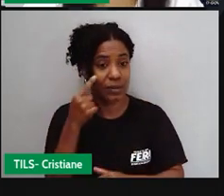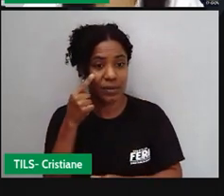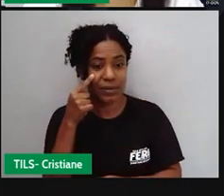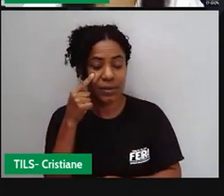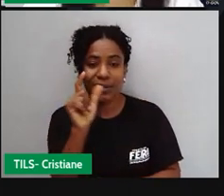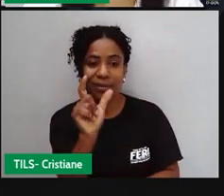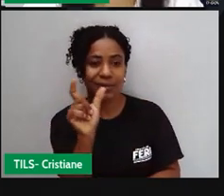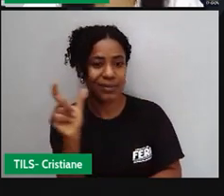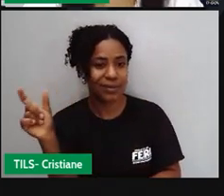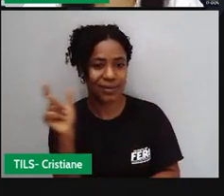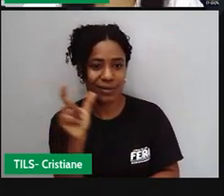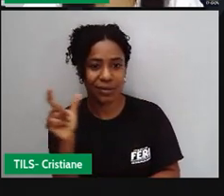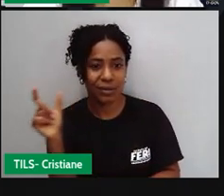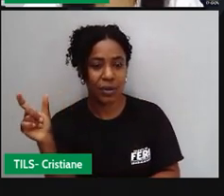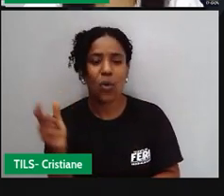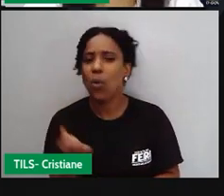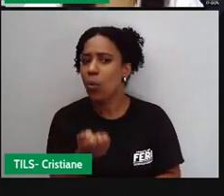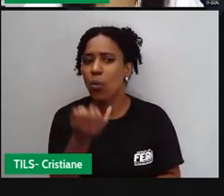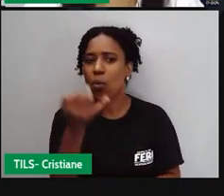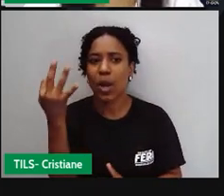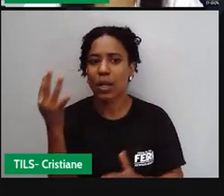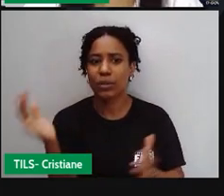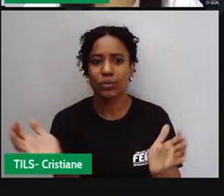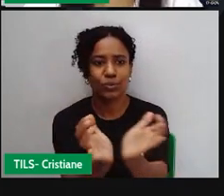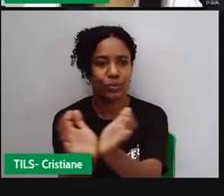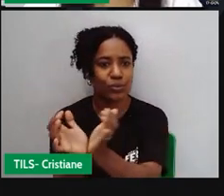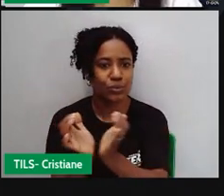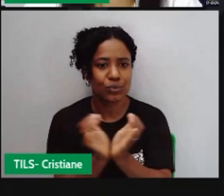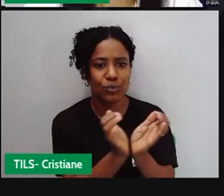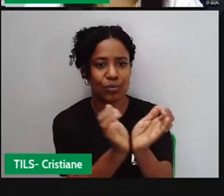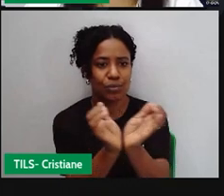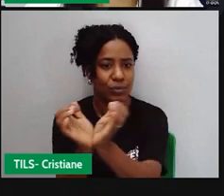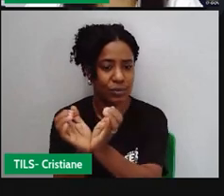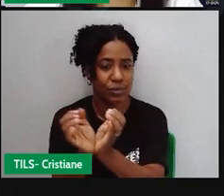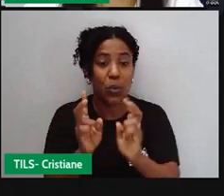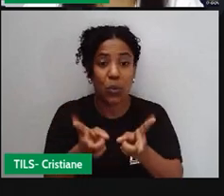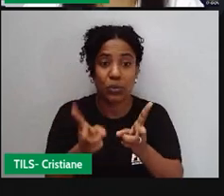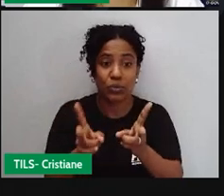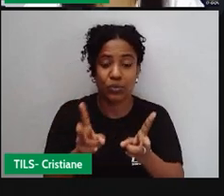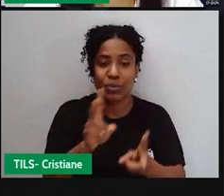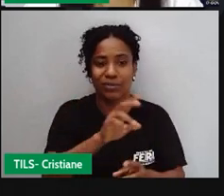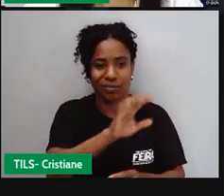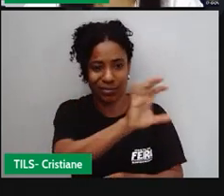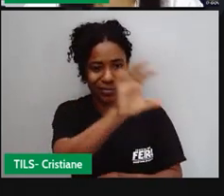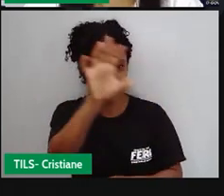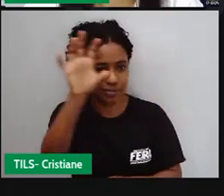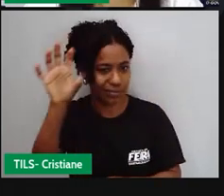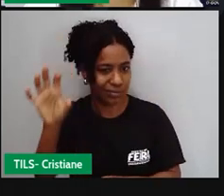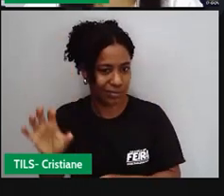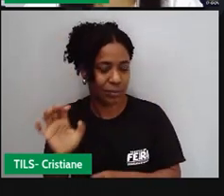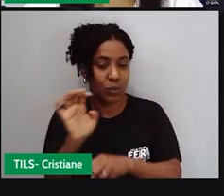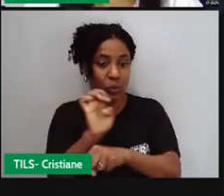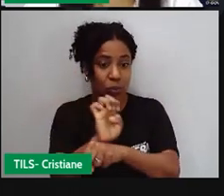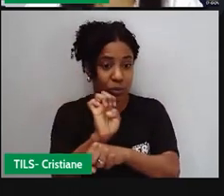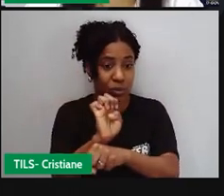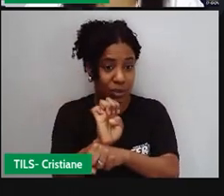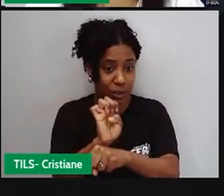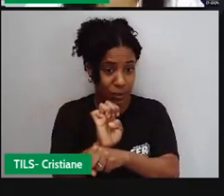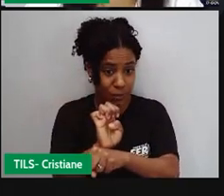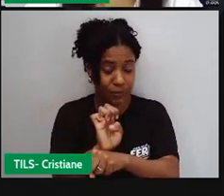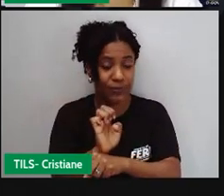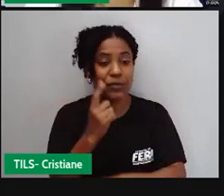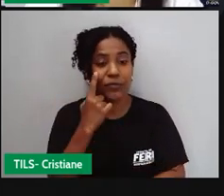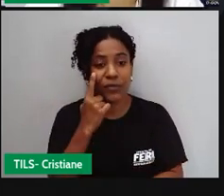número de comunidades remanescentes de quilombos por estado. E aí a gente consegue observar que alguns